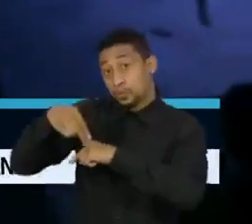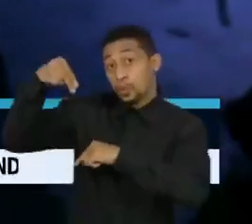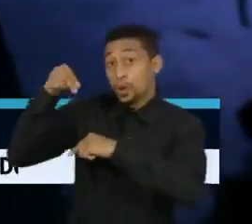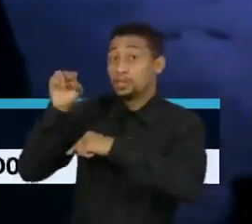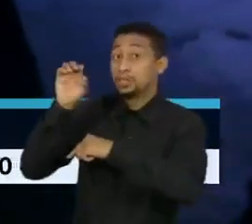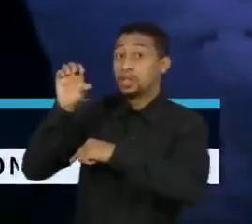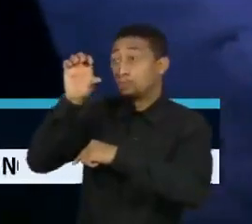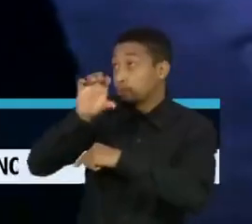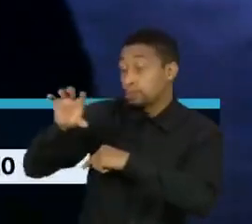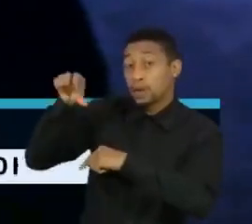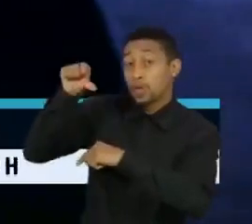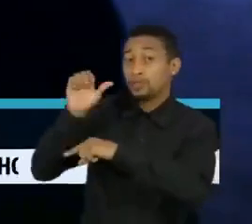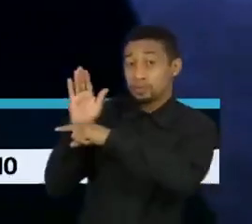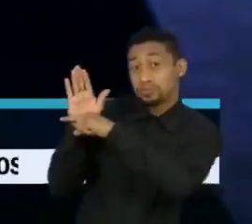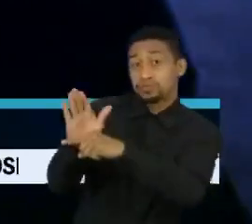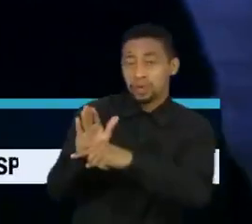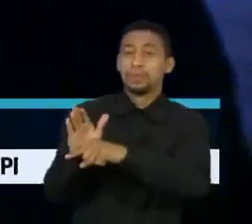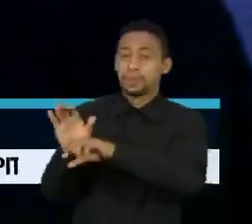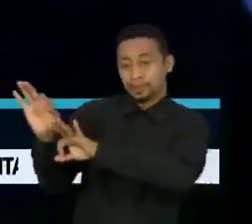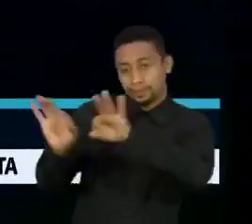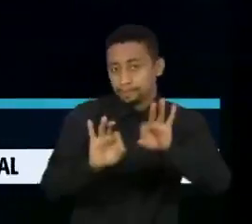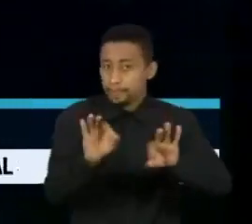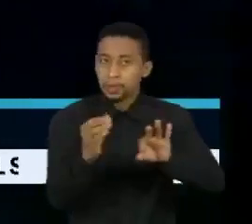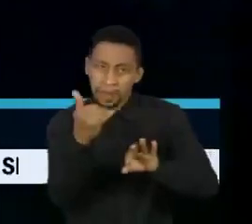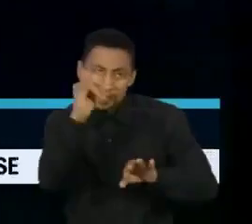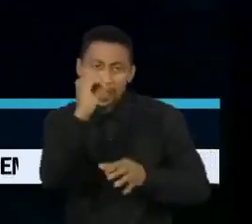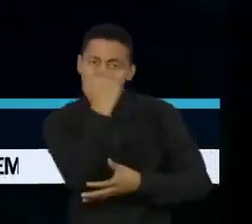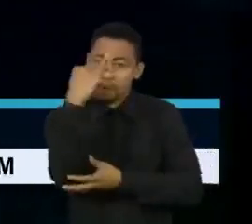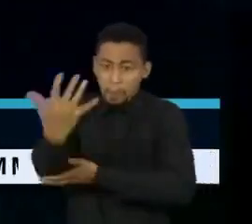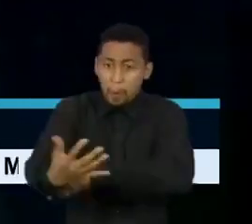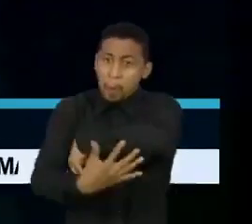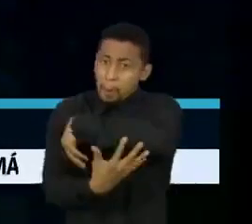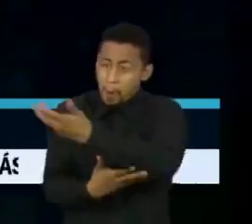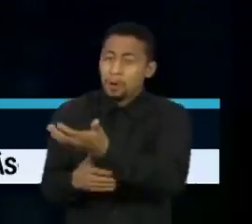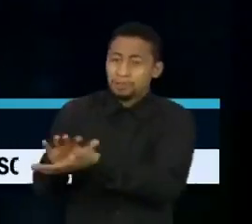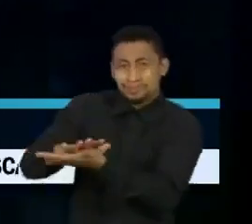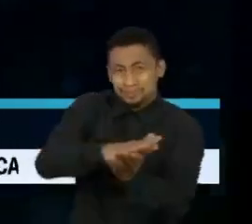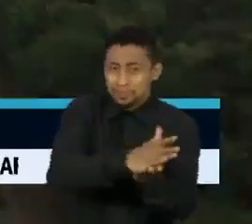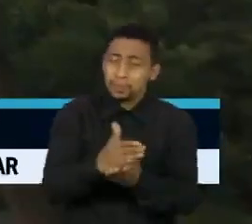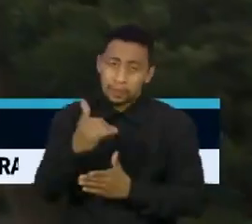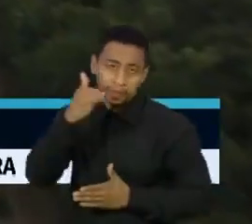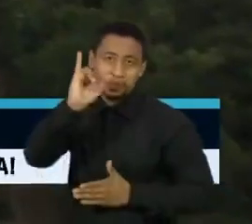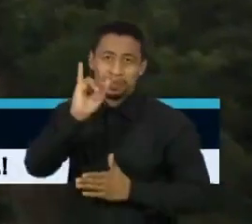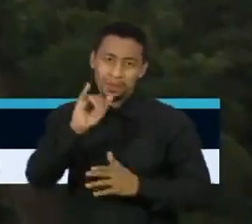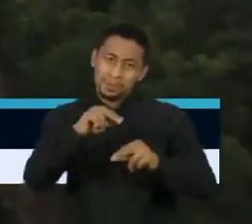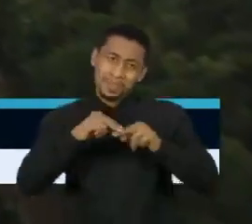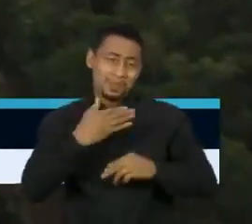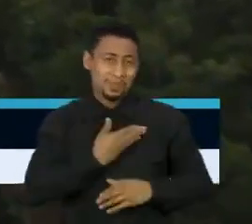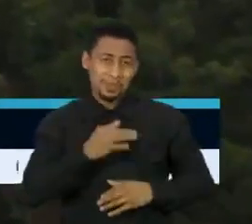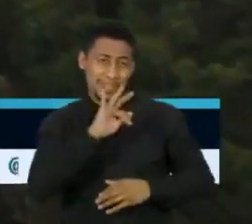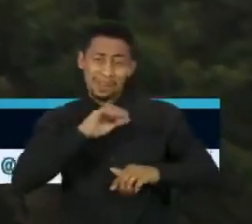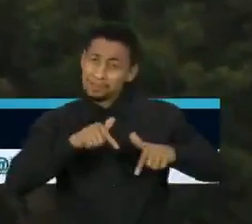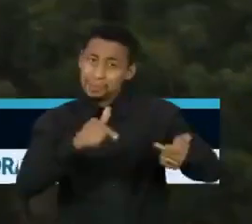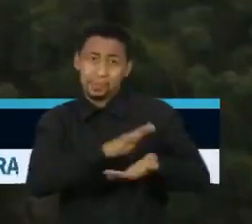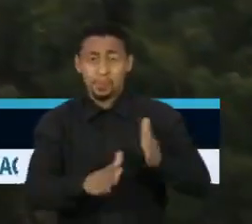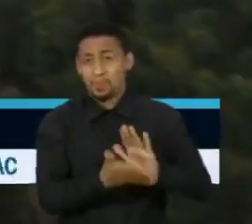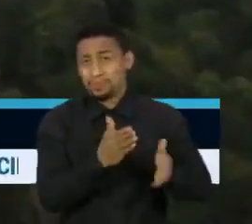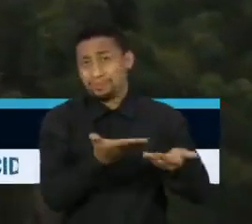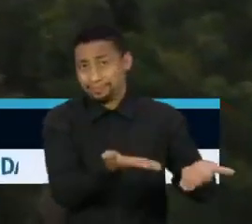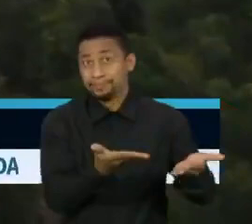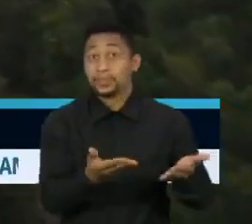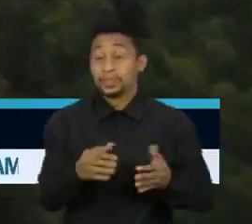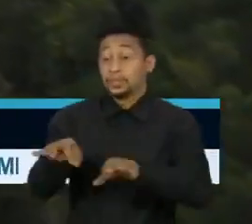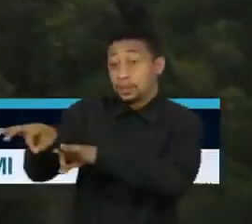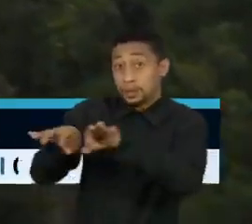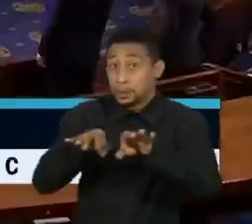preservação da região e conter o desmatamento, que tem batido recordes no governo Bolsonaro. O plano de recuperação verde,